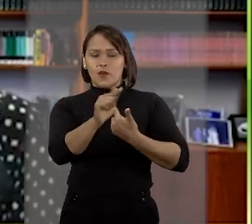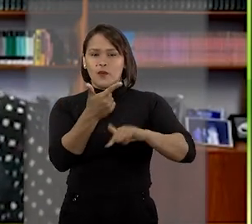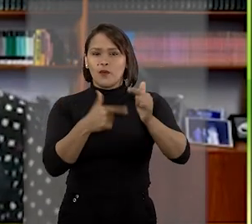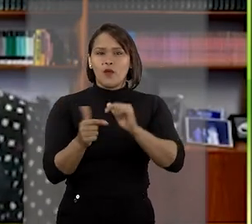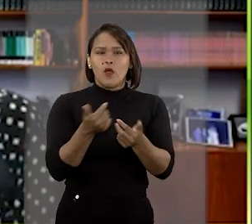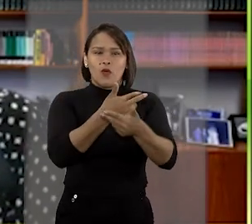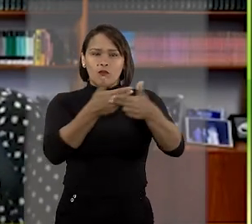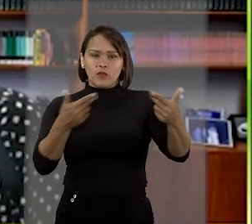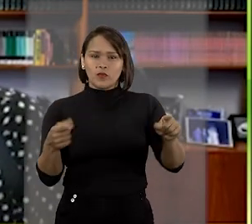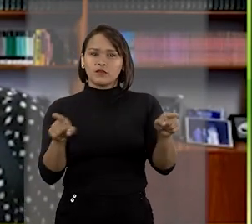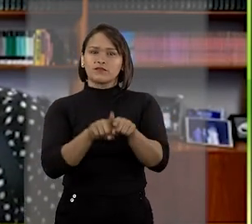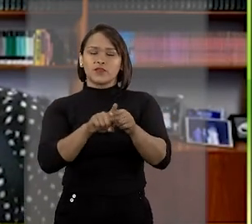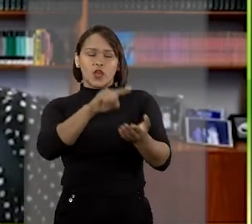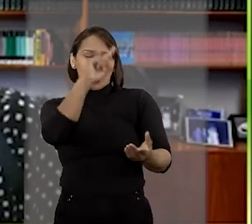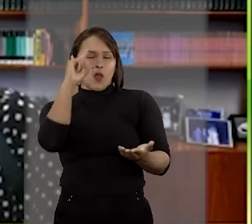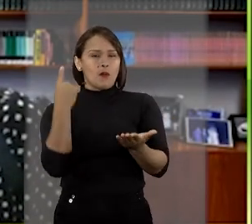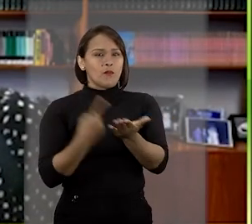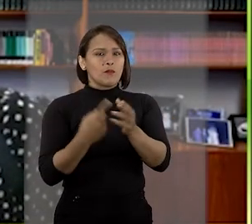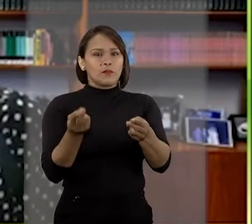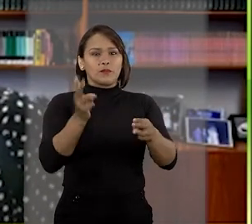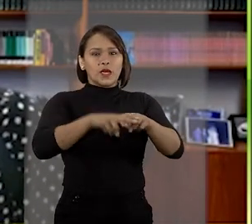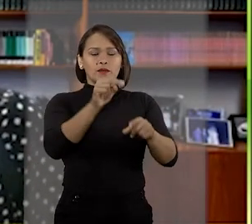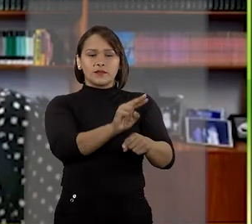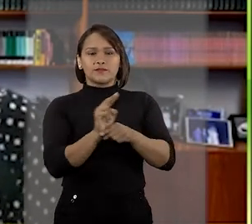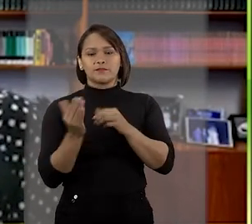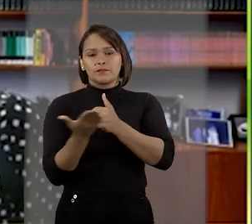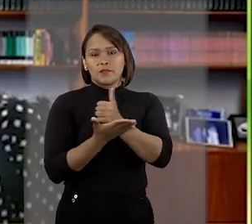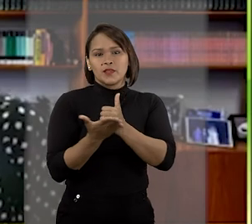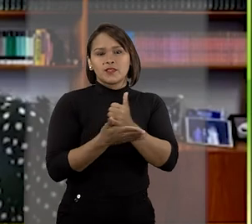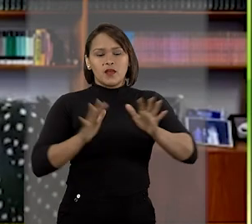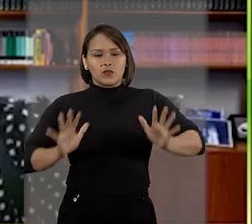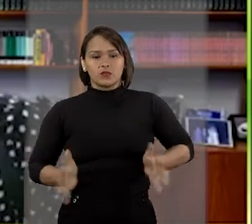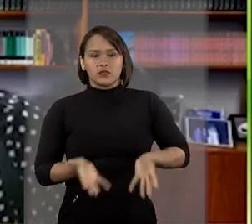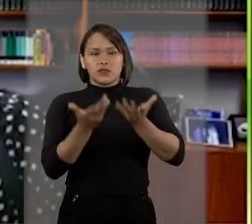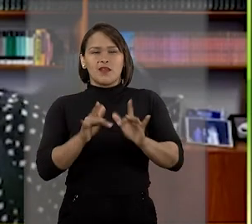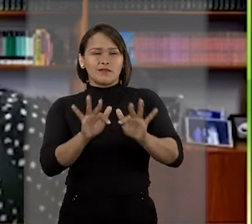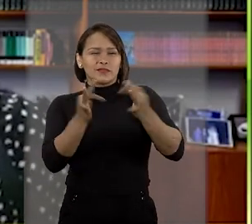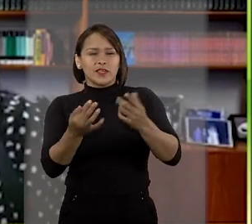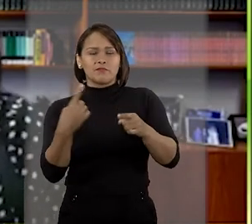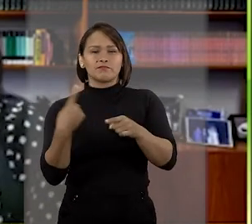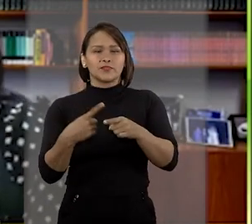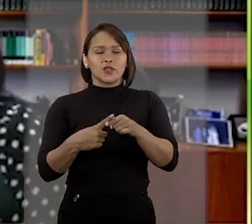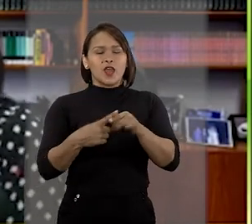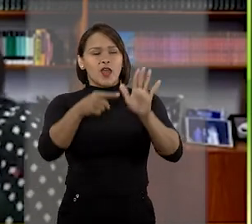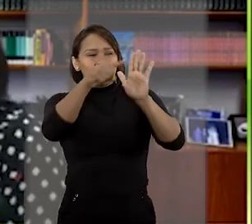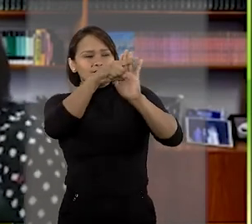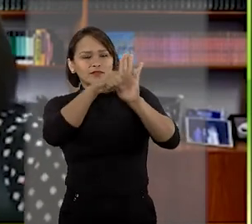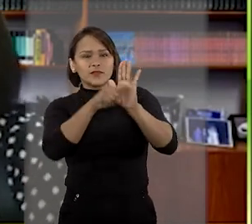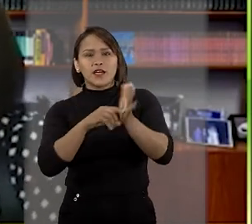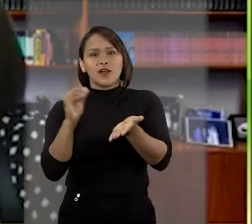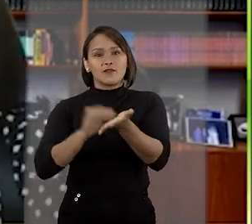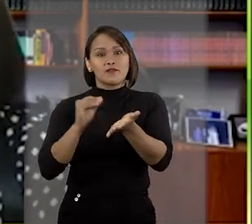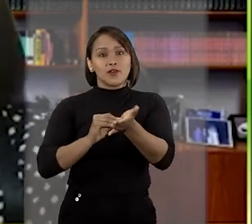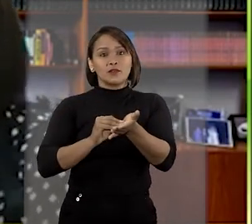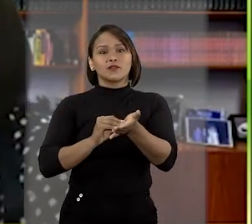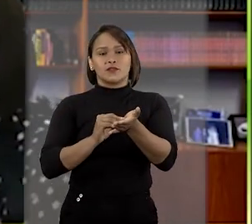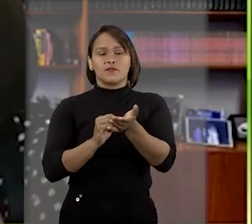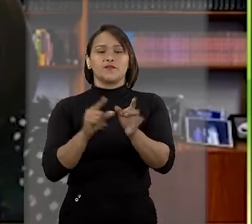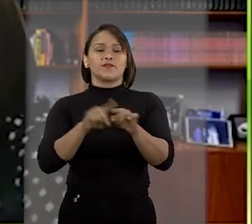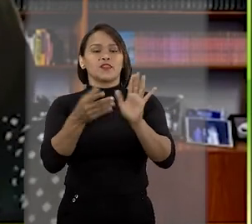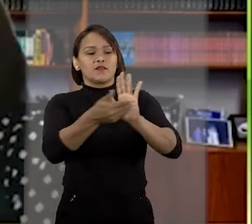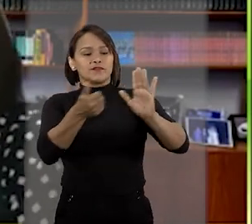destacou, entre outras coisas, que a decretação da prisão preventiva foi baseada em motivação genérica, pois não foram apontados elementos